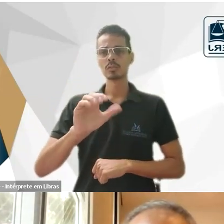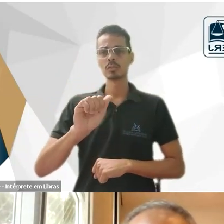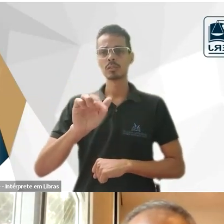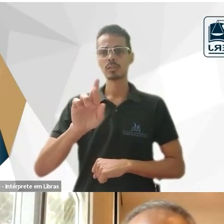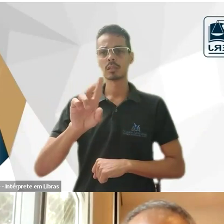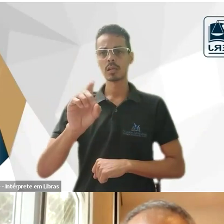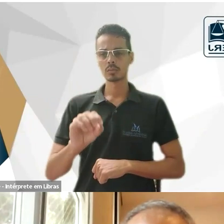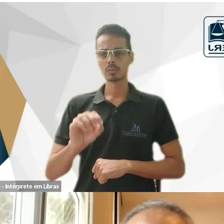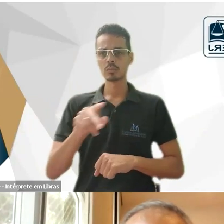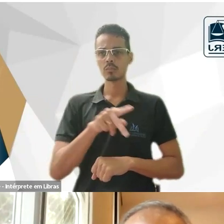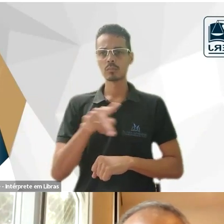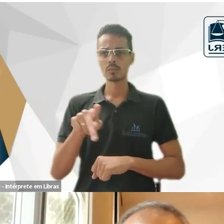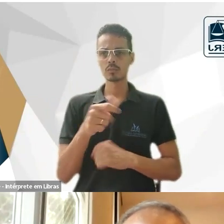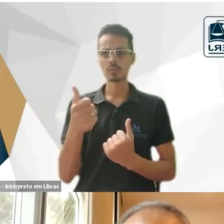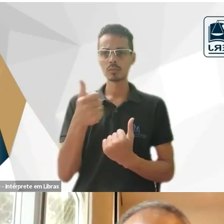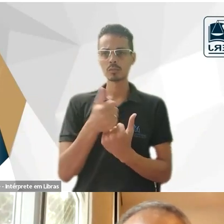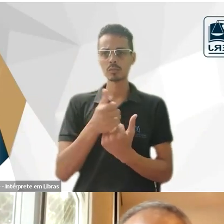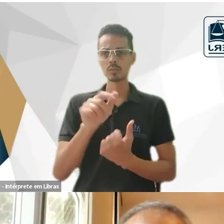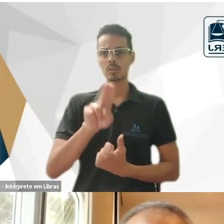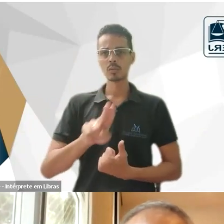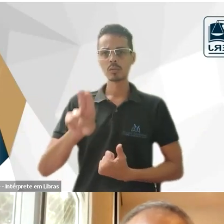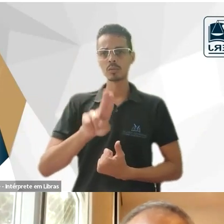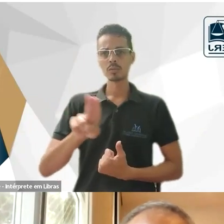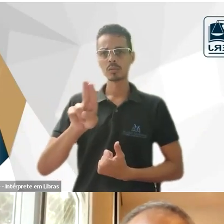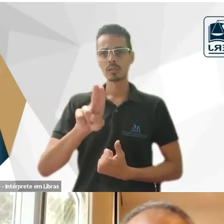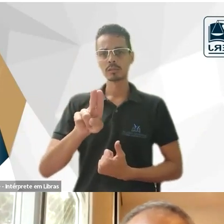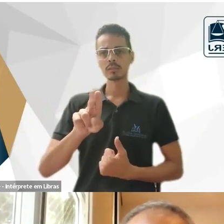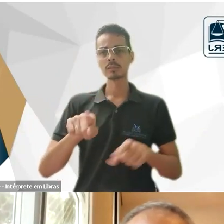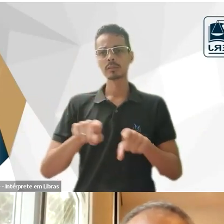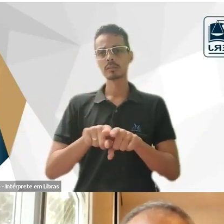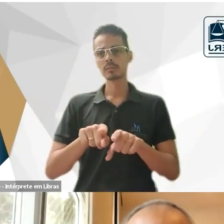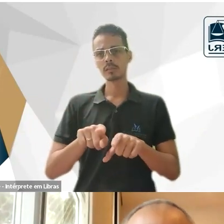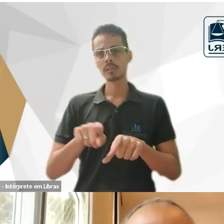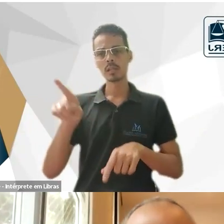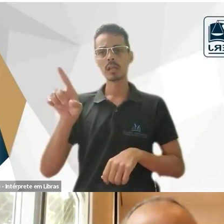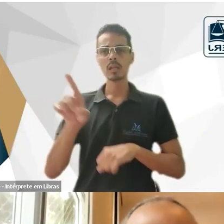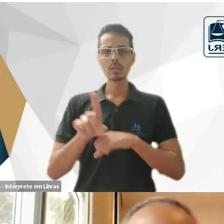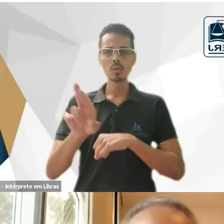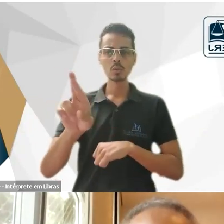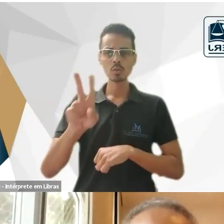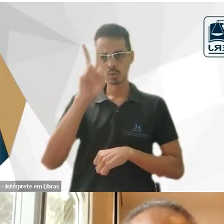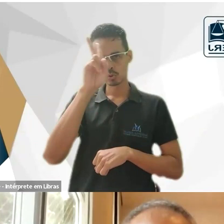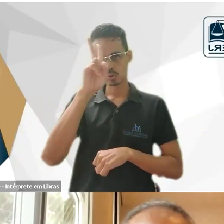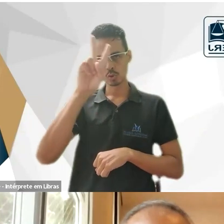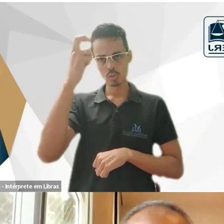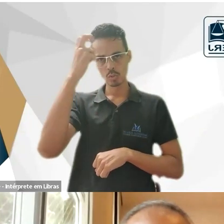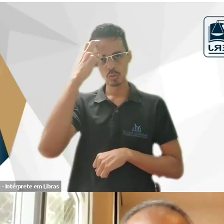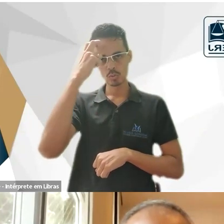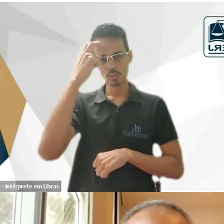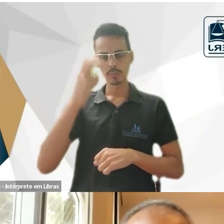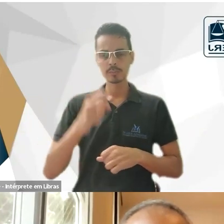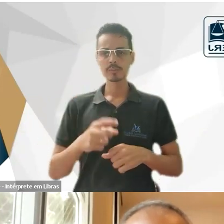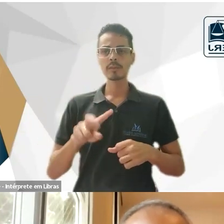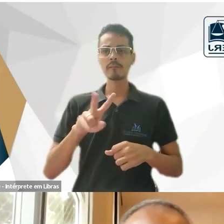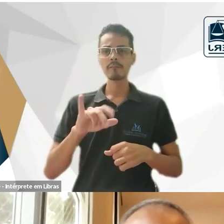Universidade de Nechatel, da Suíça, e doutor em História Cultural, por Munique. Ele vai falar